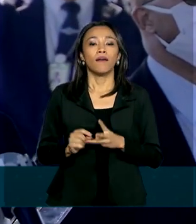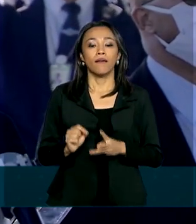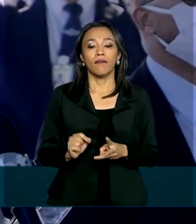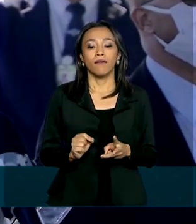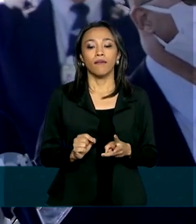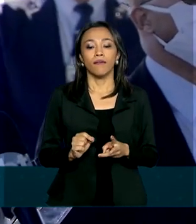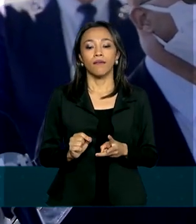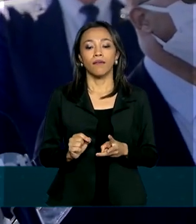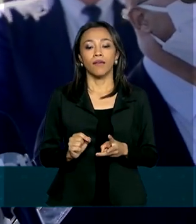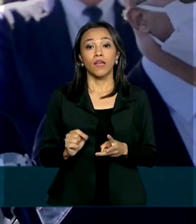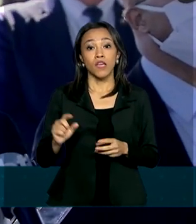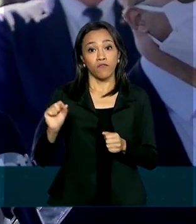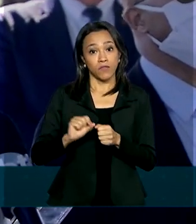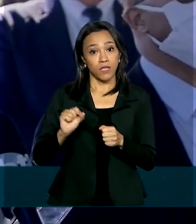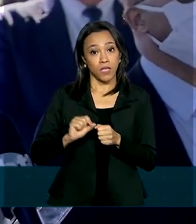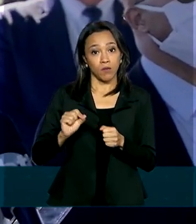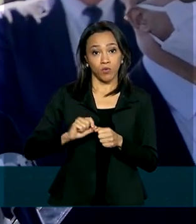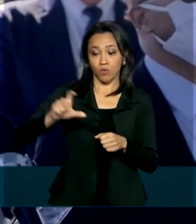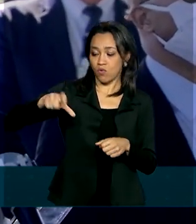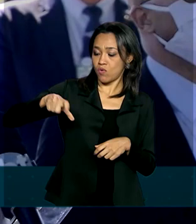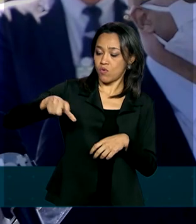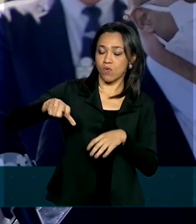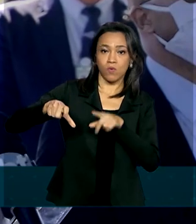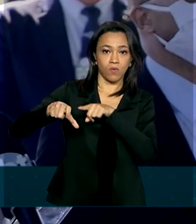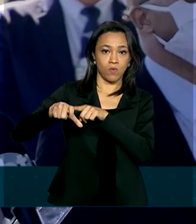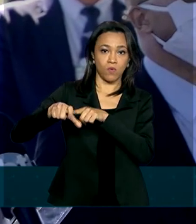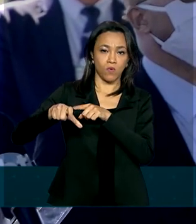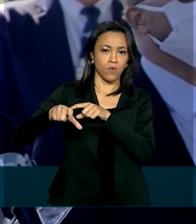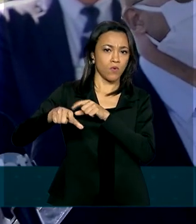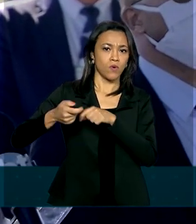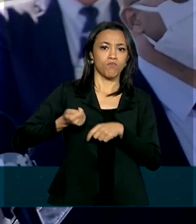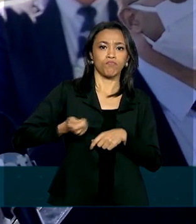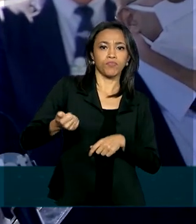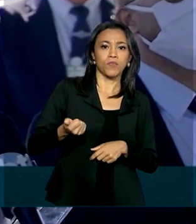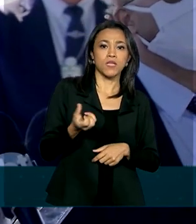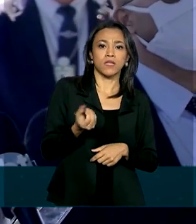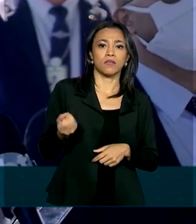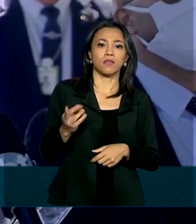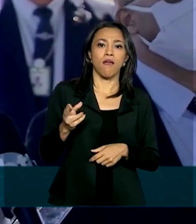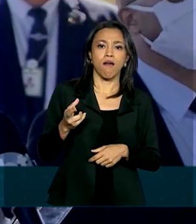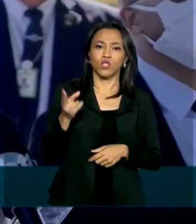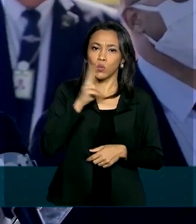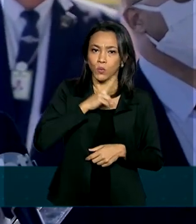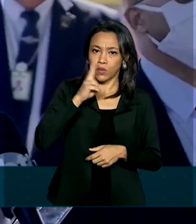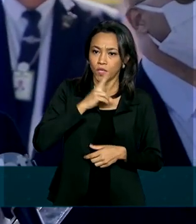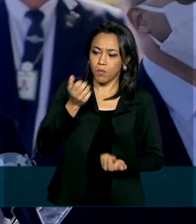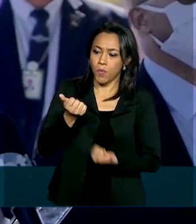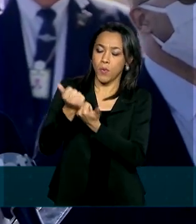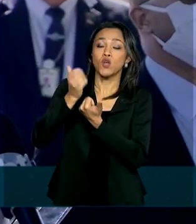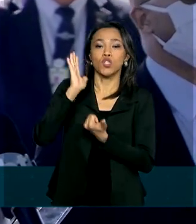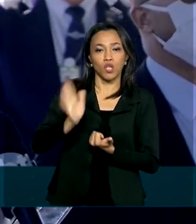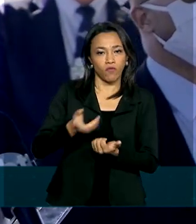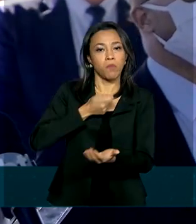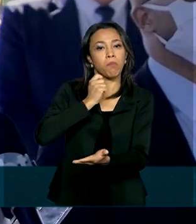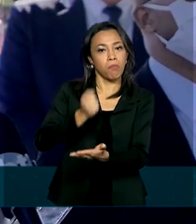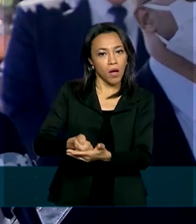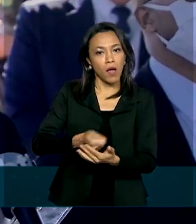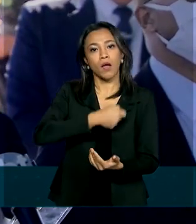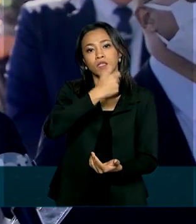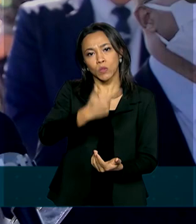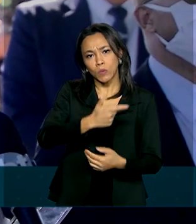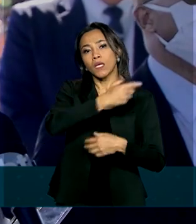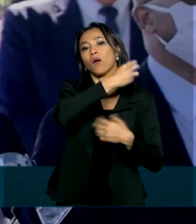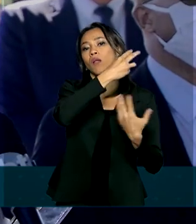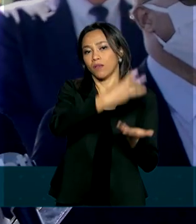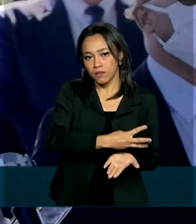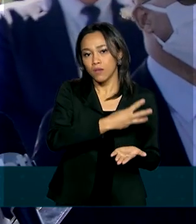Fizemos o coronavoucher, aqueles 600 reais emergenciais, já foi pago uma parcela, está sendo paga a segunda, vai ser paga a